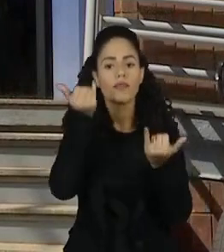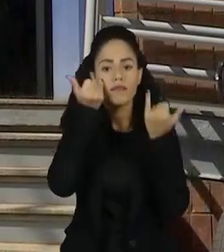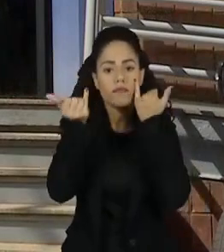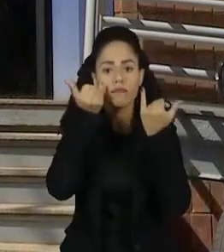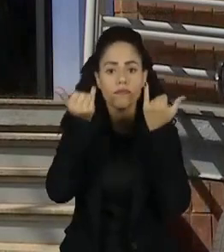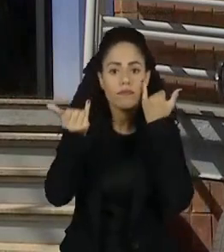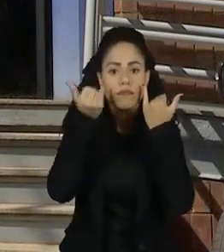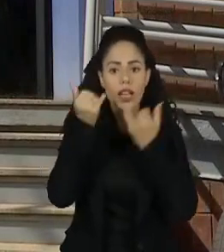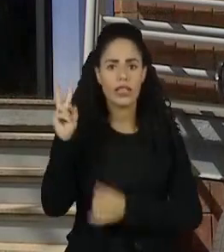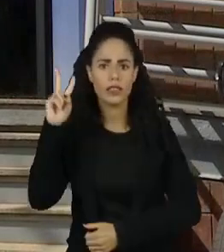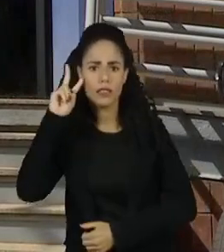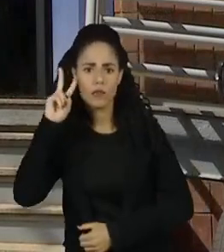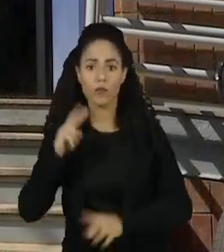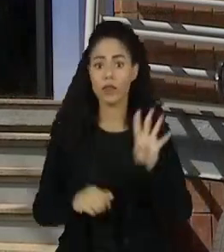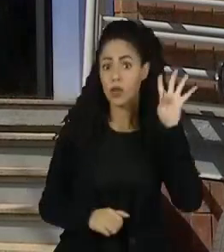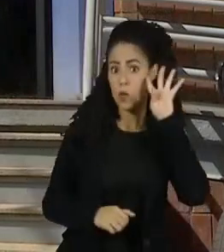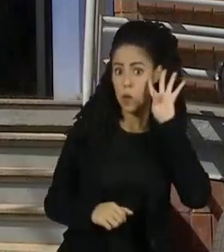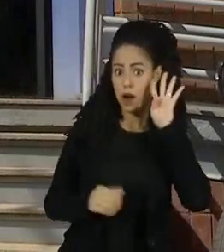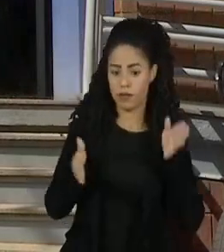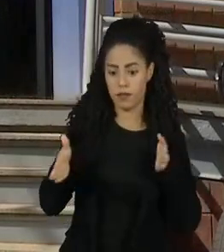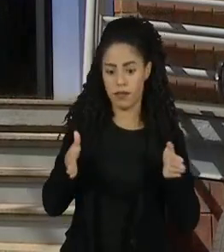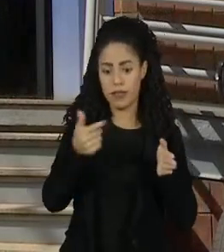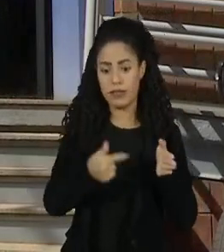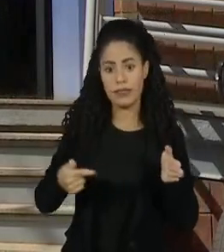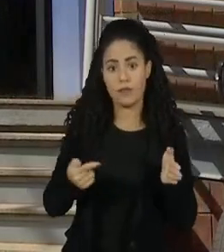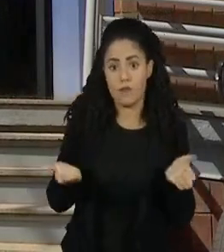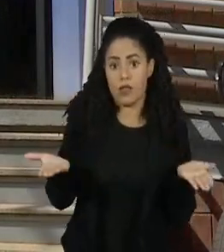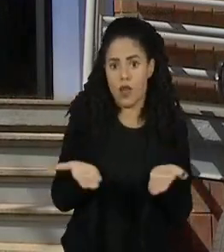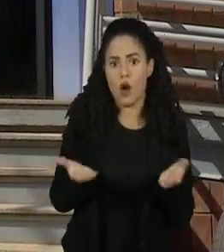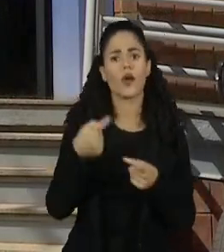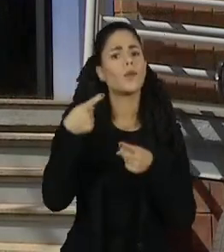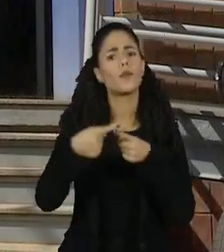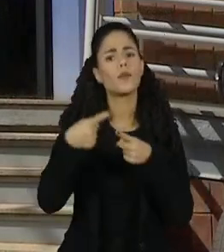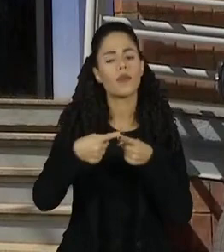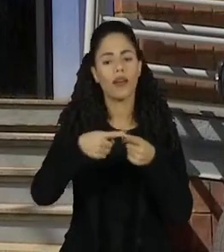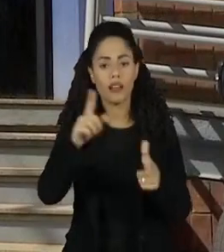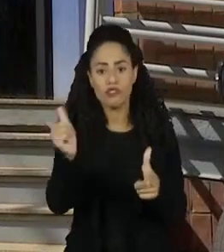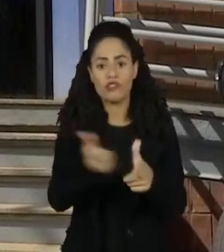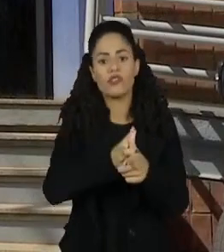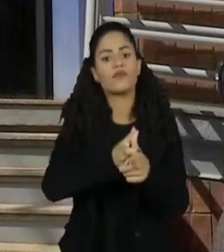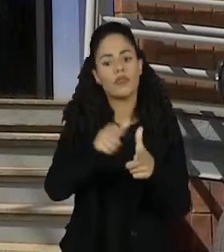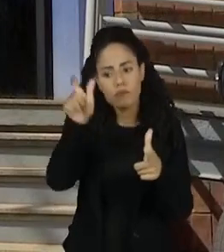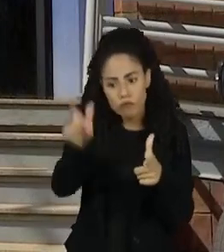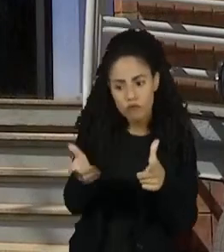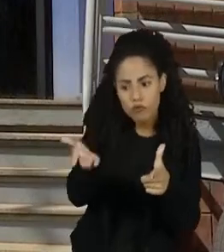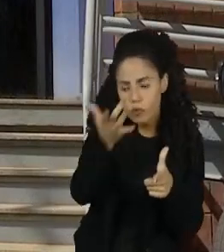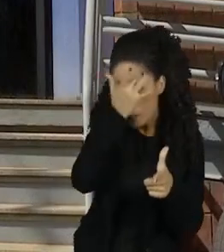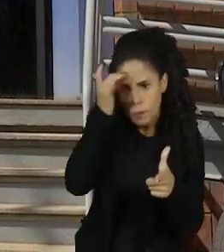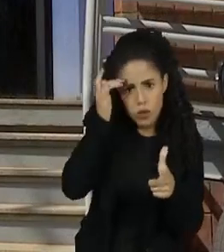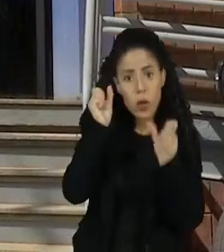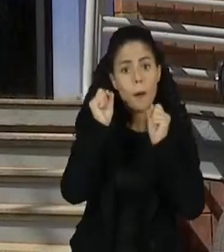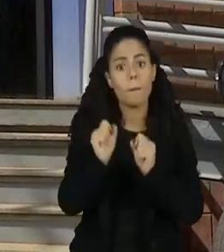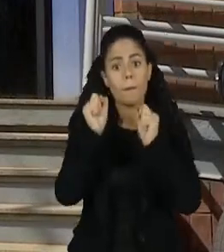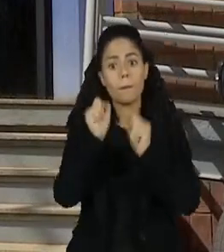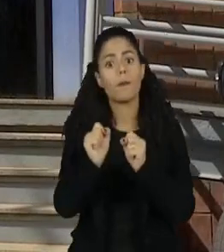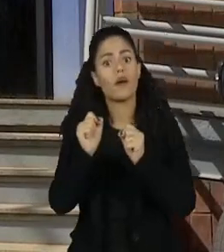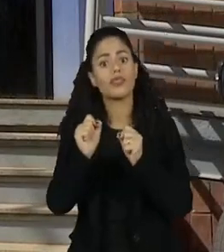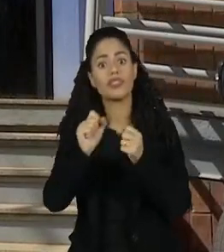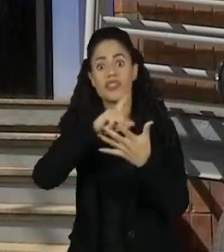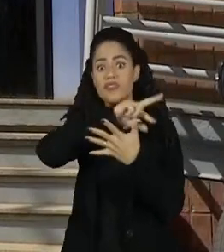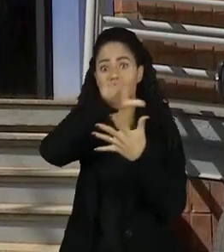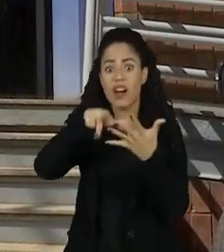entre segunda e quarta desta semana. Isso porque a dívida de uma mesma pessoa pode estar em mais de uma